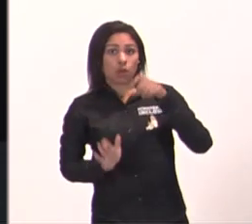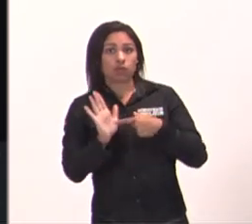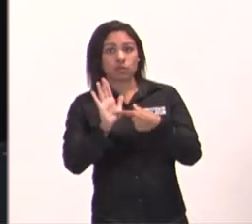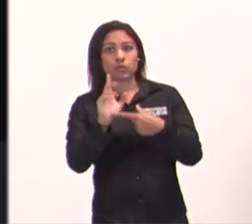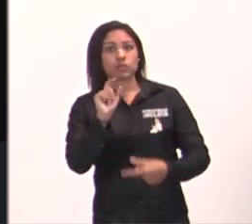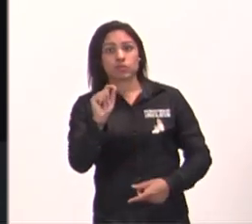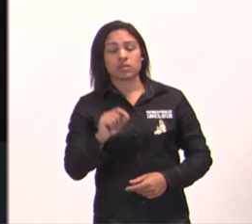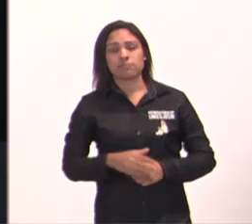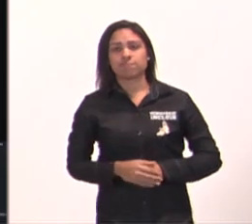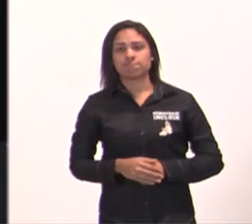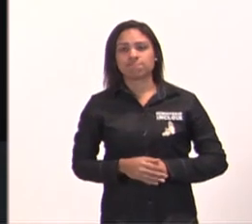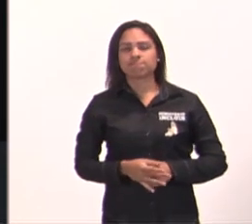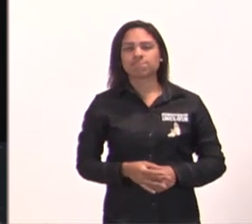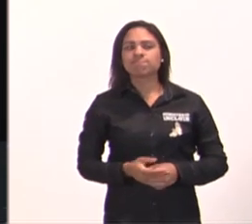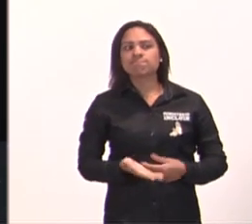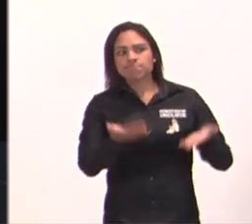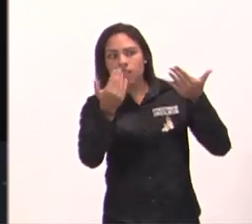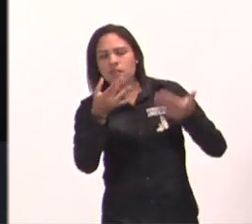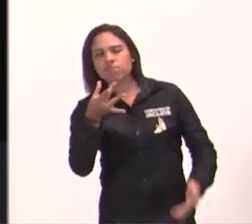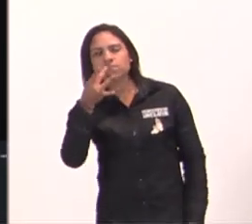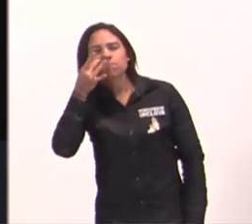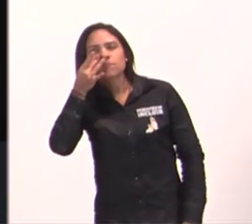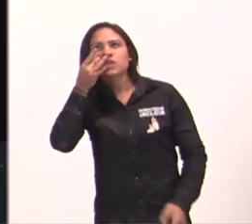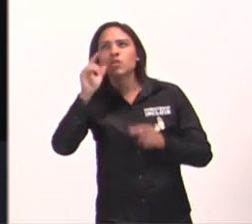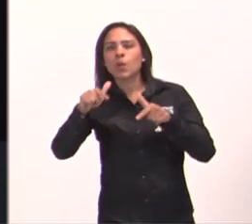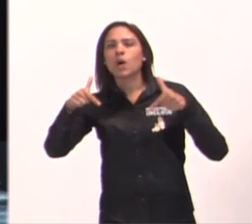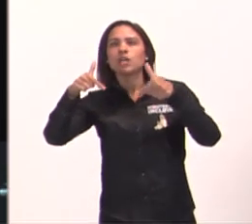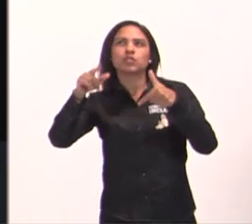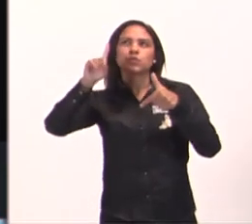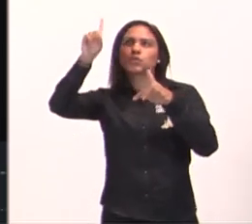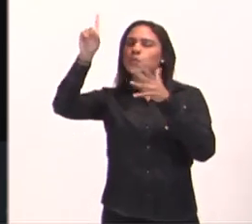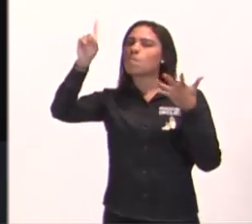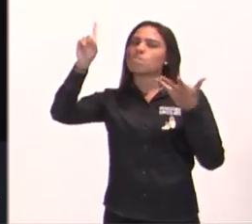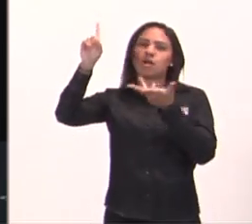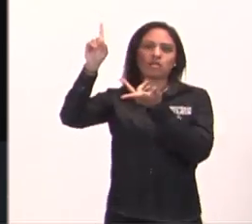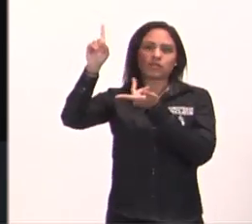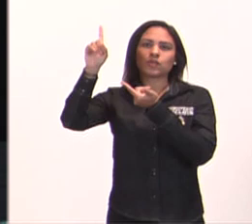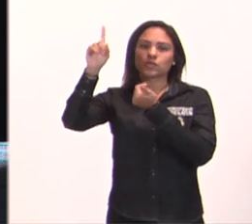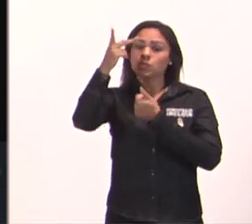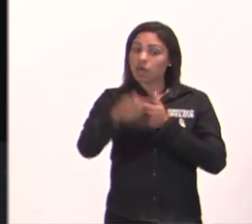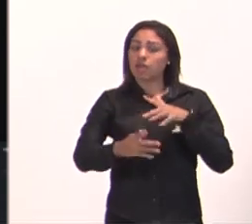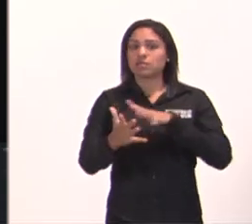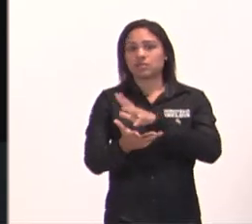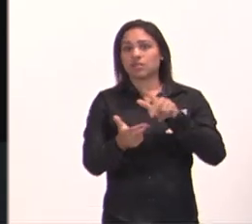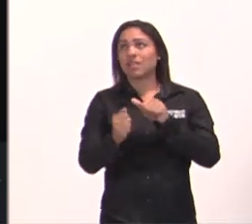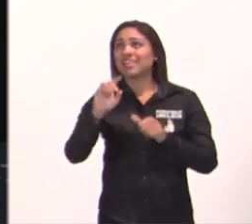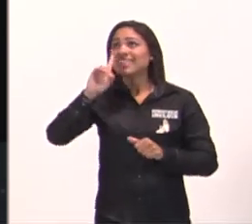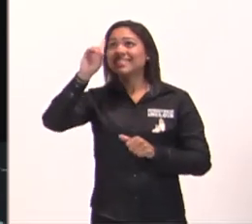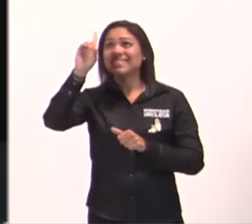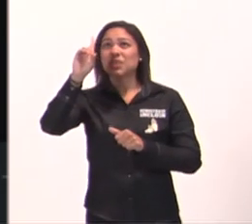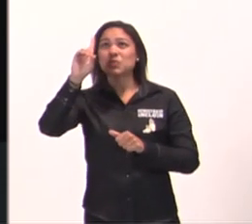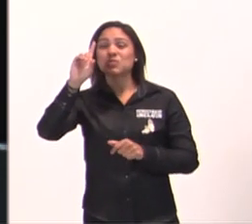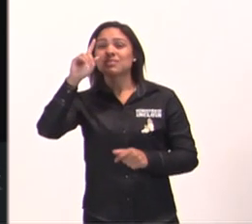vejam as obras do Senhor, seus feitos, estarrecedores na terra, ele dá fim às